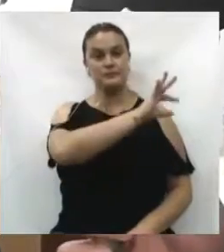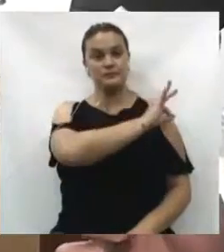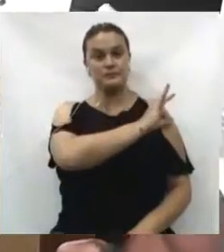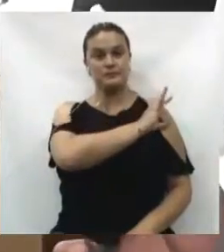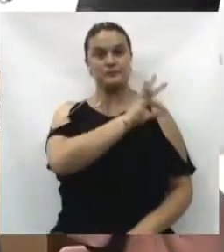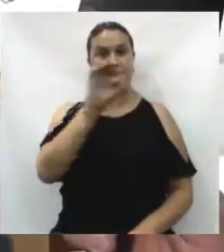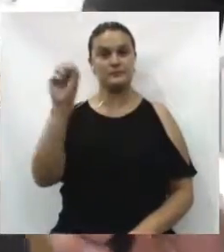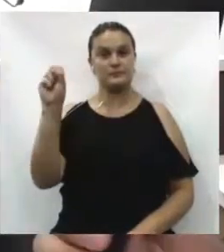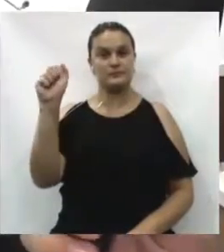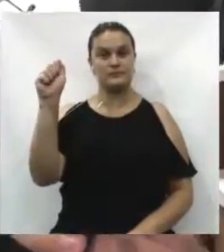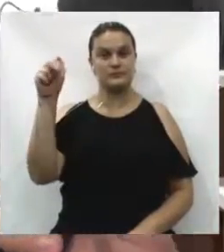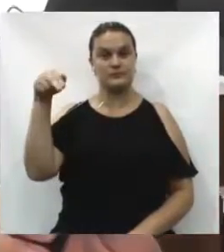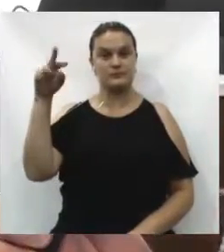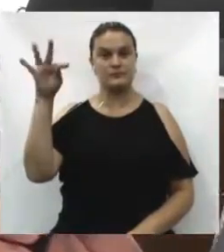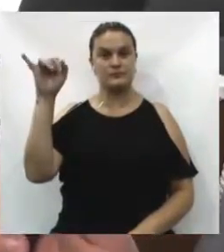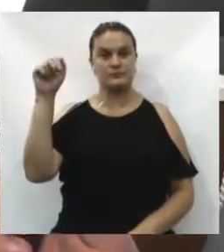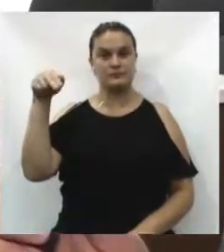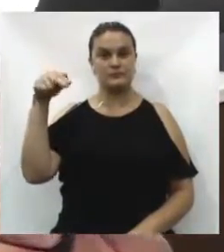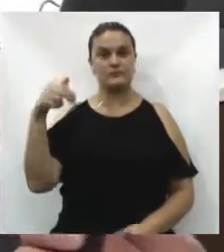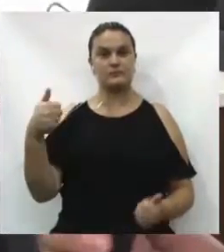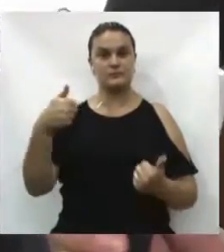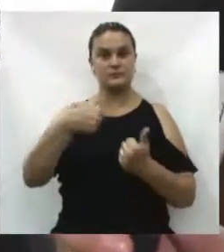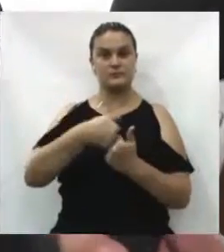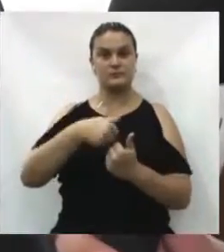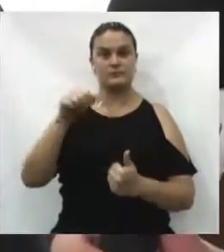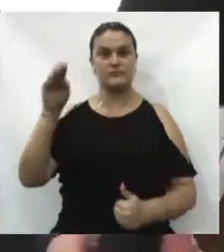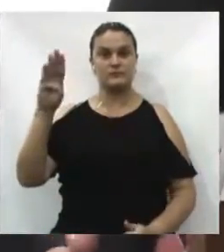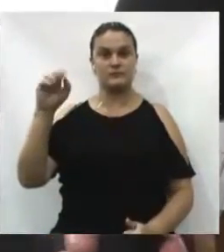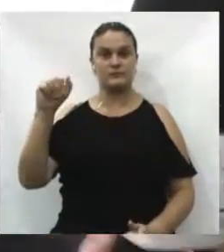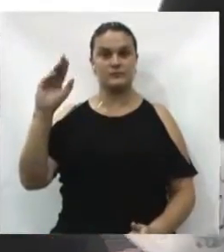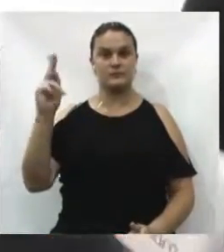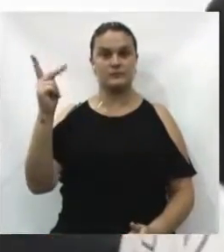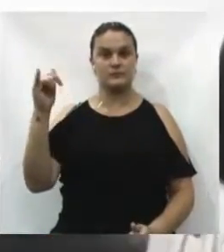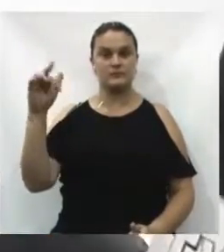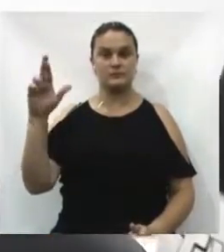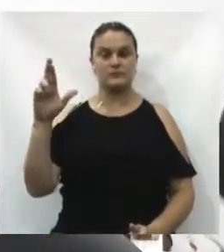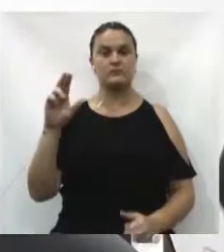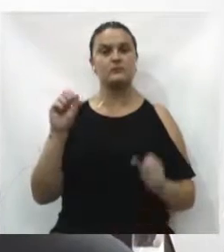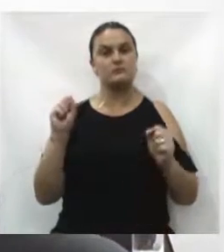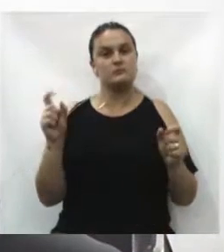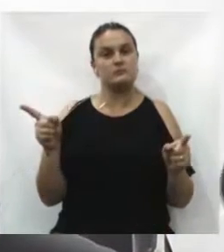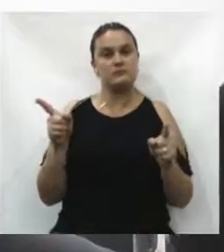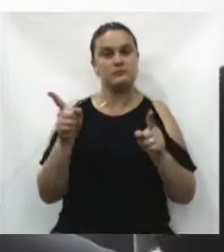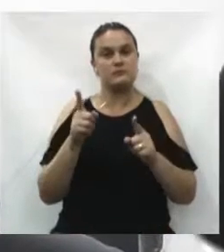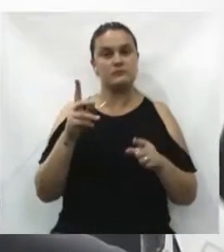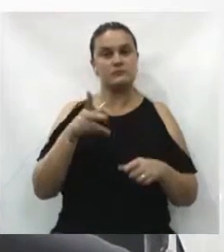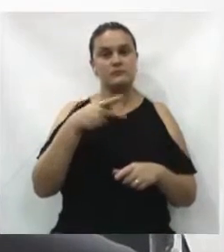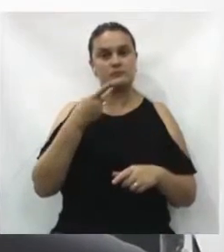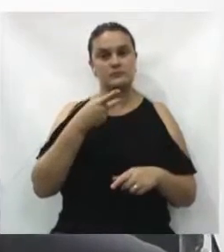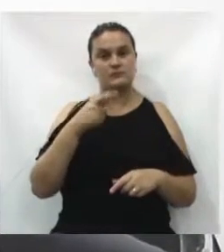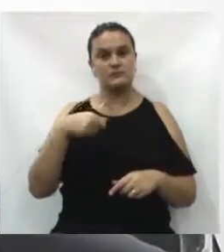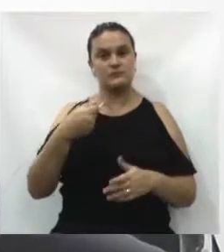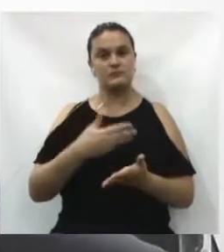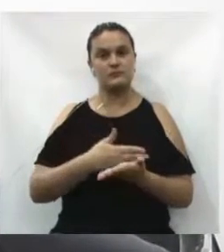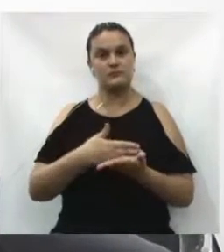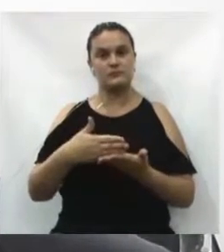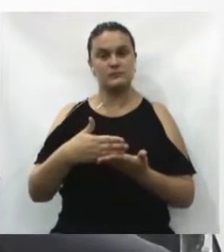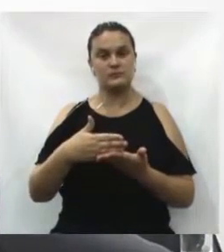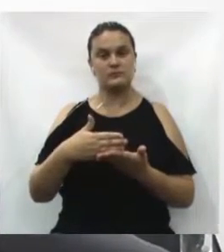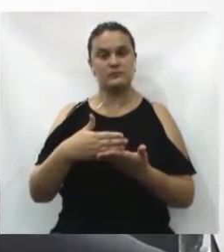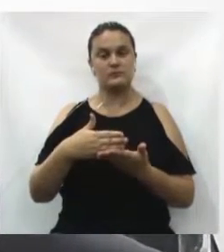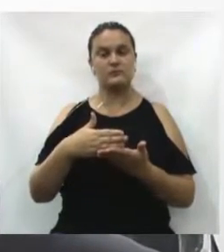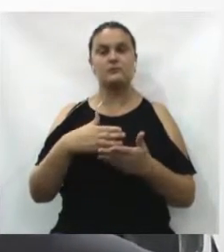Prefeito Santin e vice Bachir, é um breve comentário dos senhores sobre o início das atividades legislativas